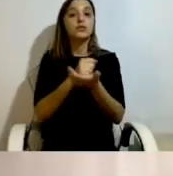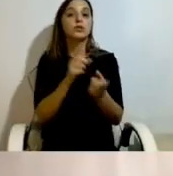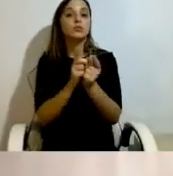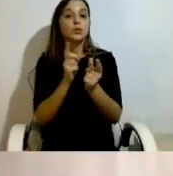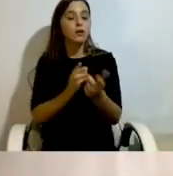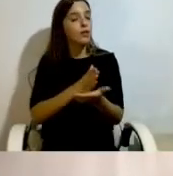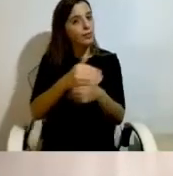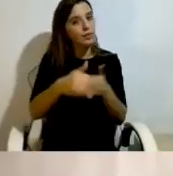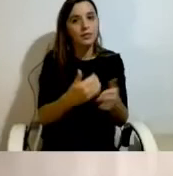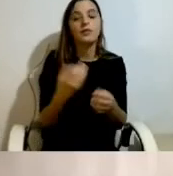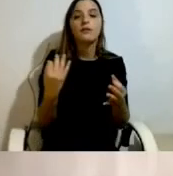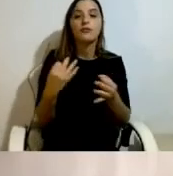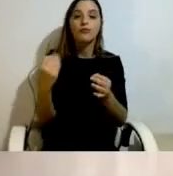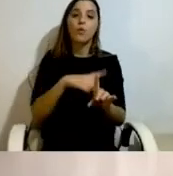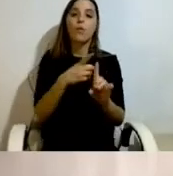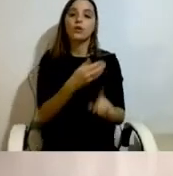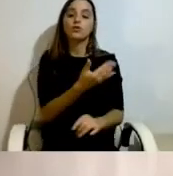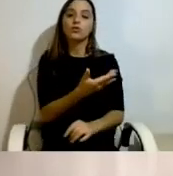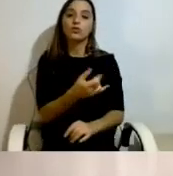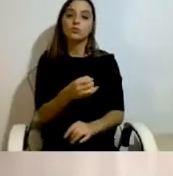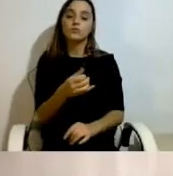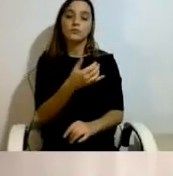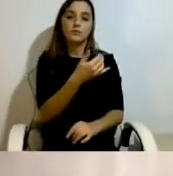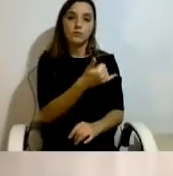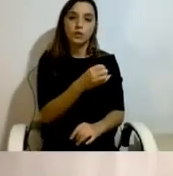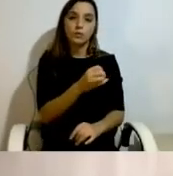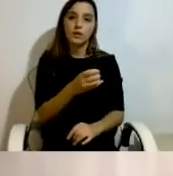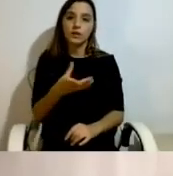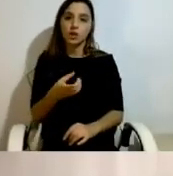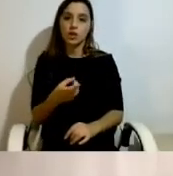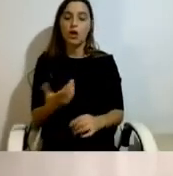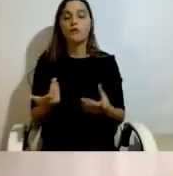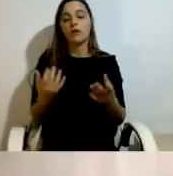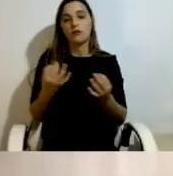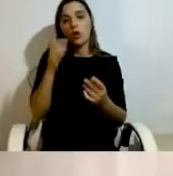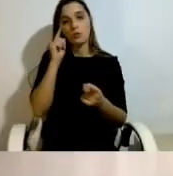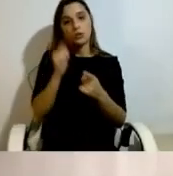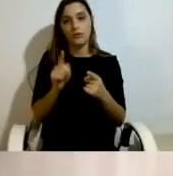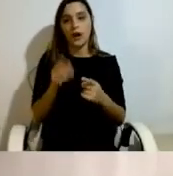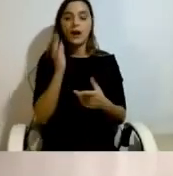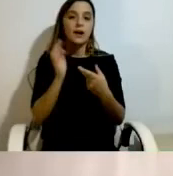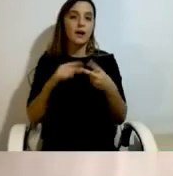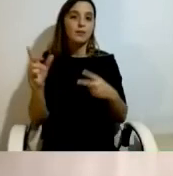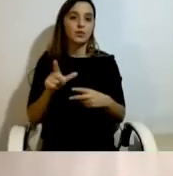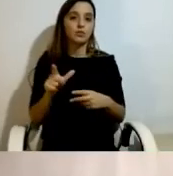no ano de 2019, visou precisamente isto por parte da Câmara Municipal de Lisboa e a de louvar que isto tenha acontecido.